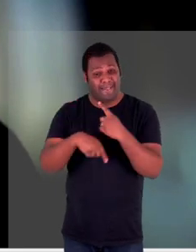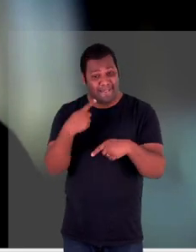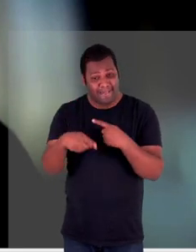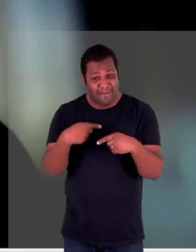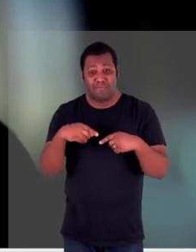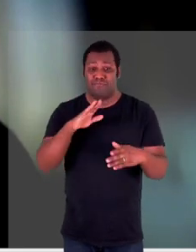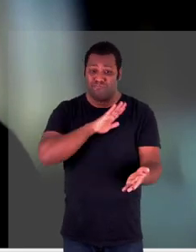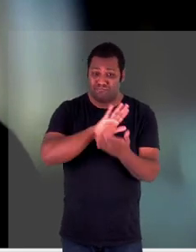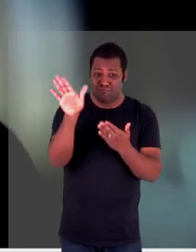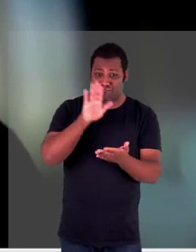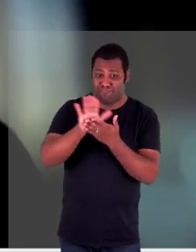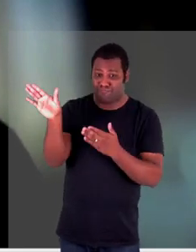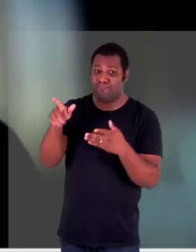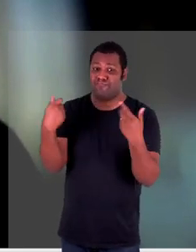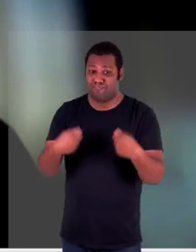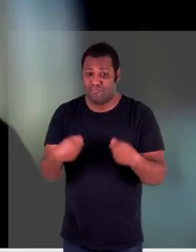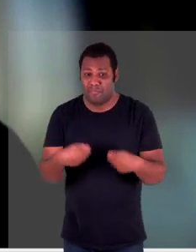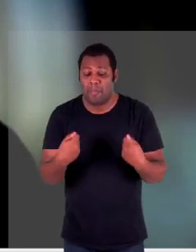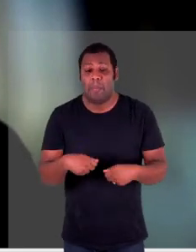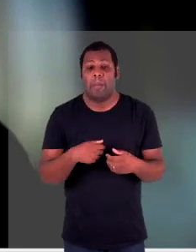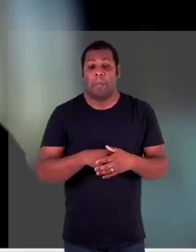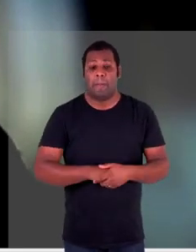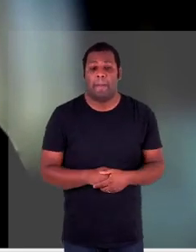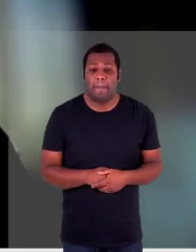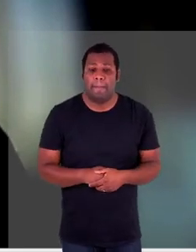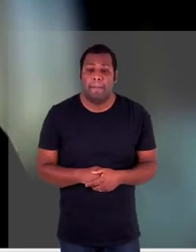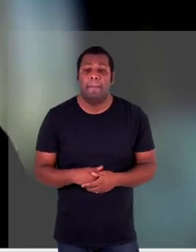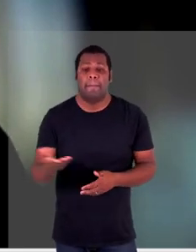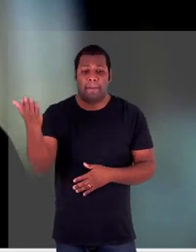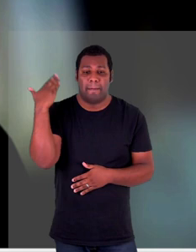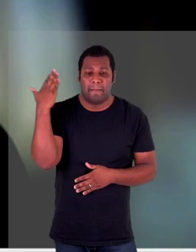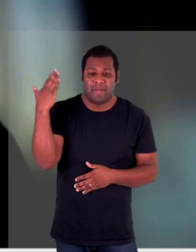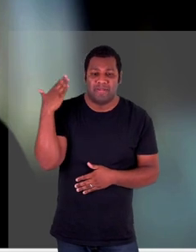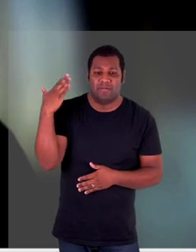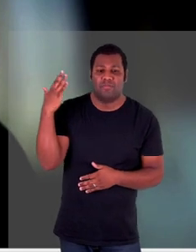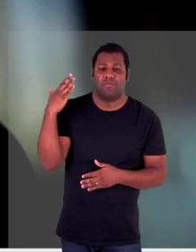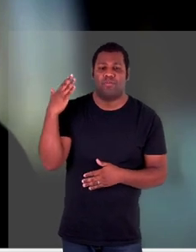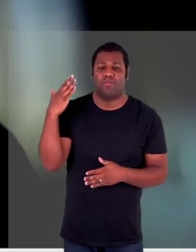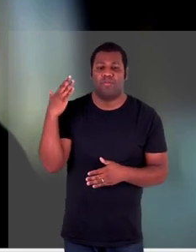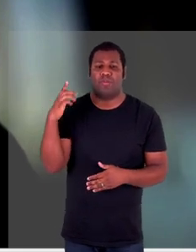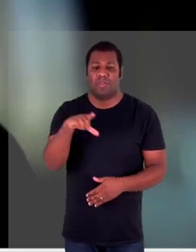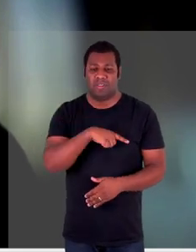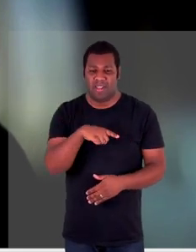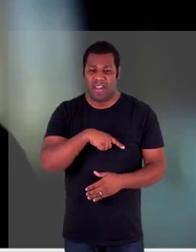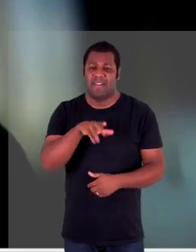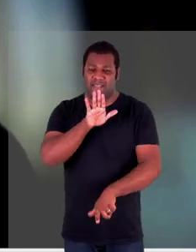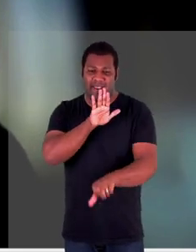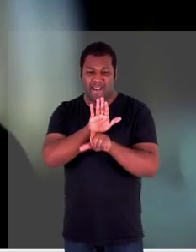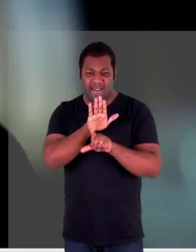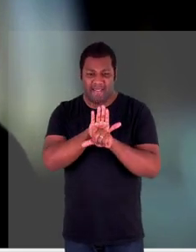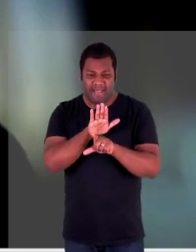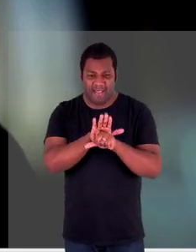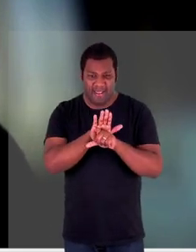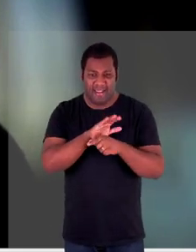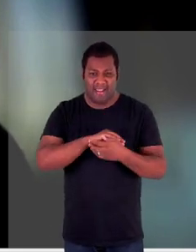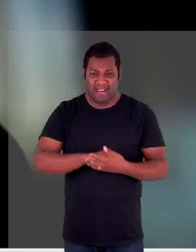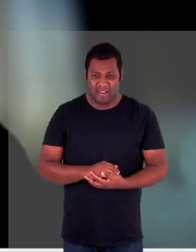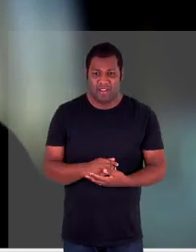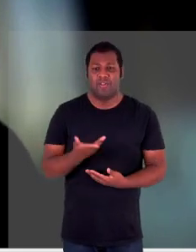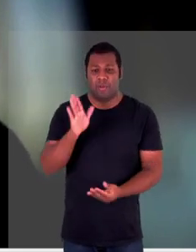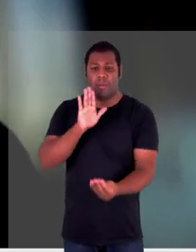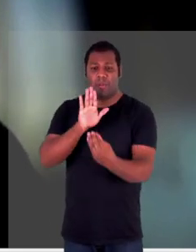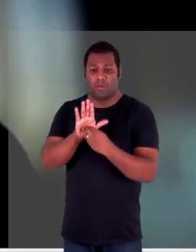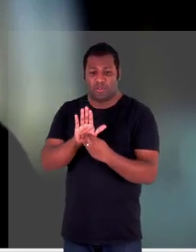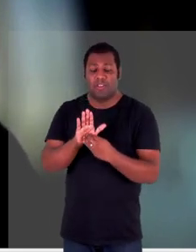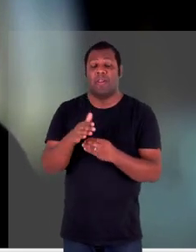fronteira ali com a Ucrânia nessa época já tinha ali a lei marcial que proibia a saída de homens dos